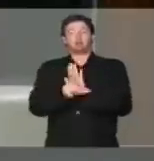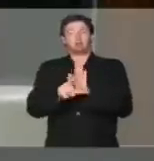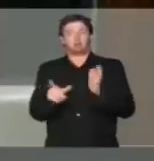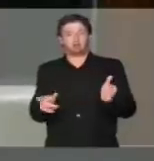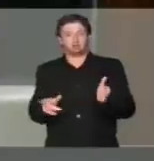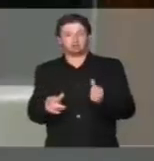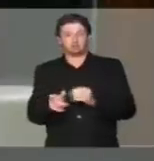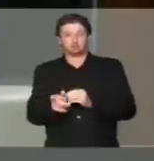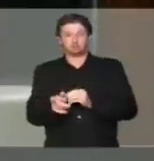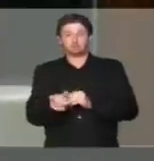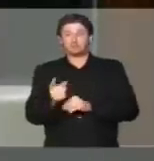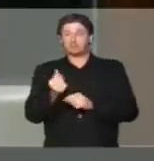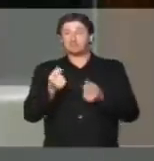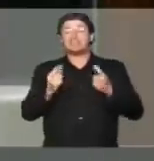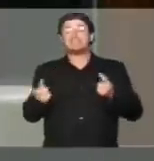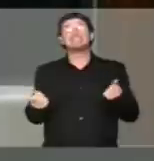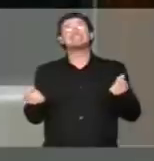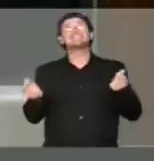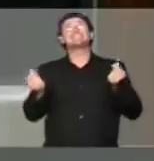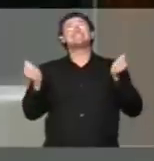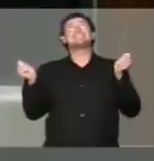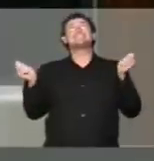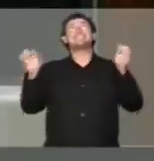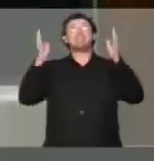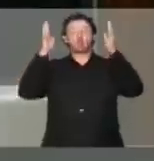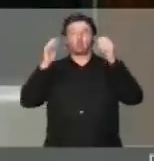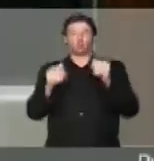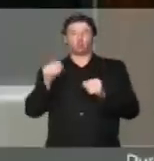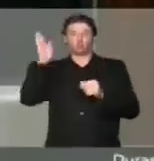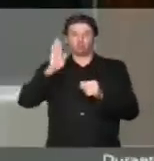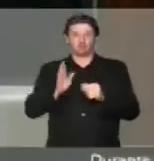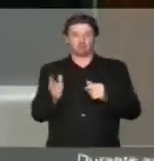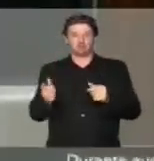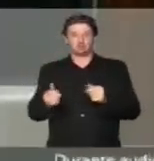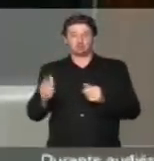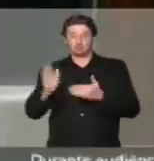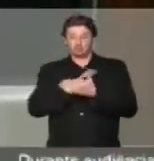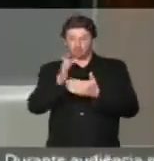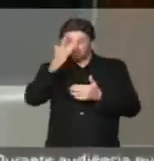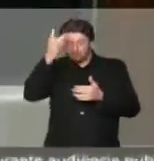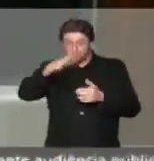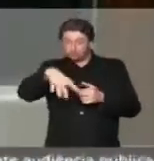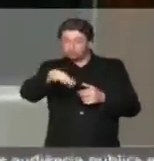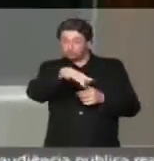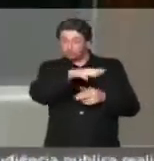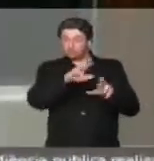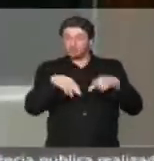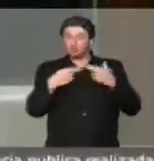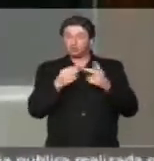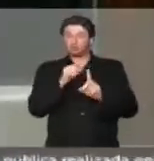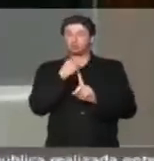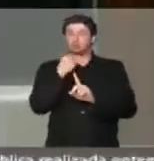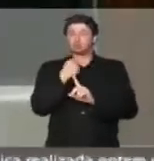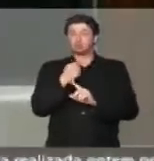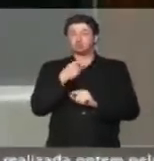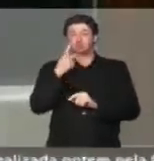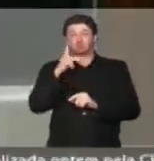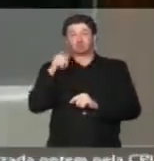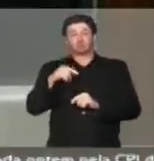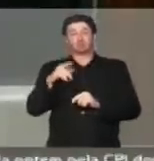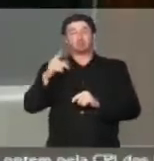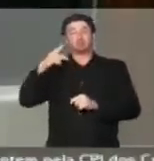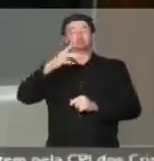Grandes fortunas do Brasil, de gente até que, em reuniões sociais, pode-se dizer